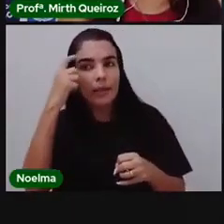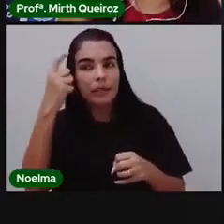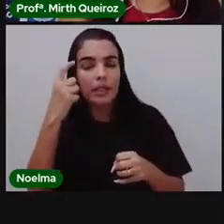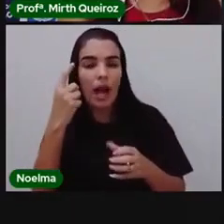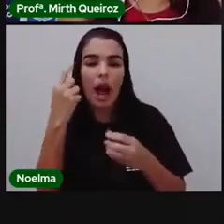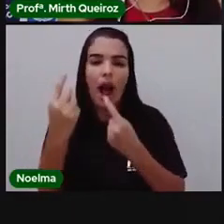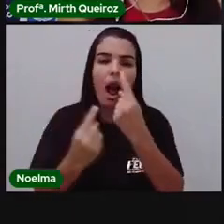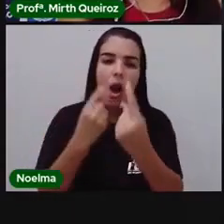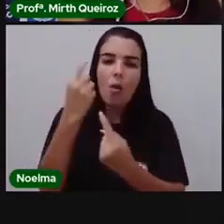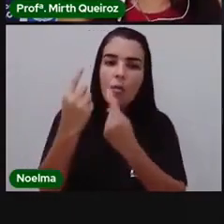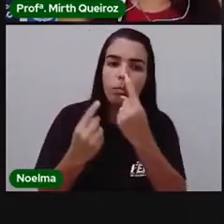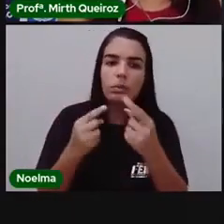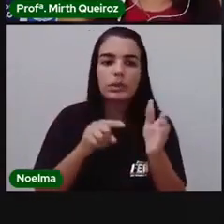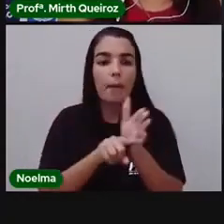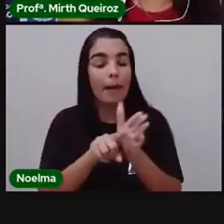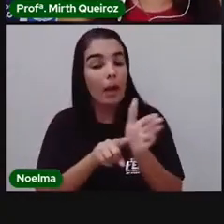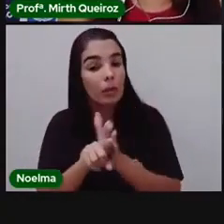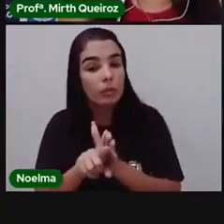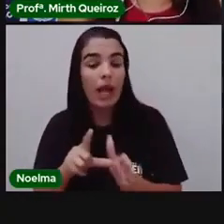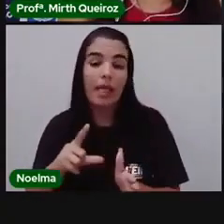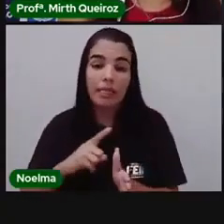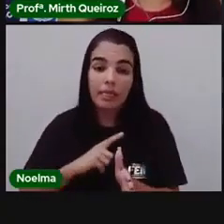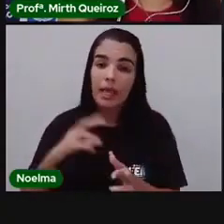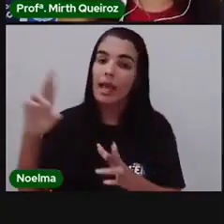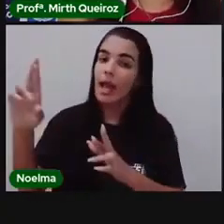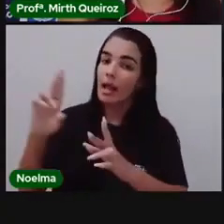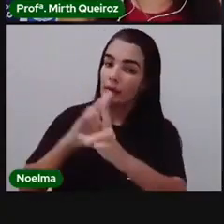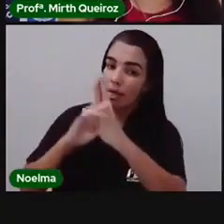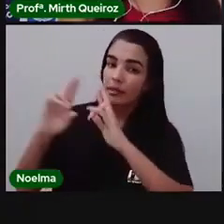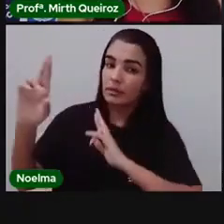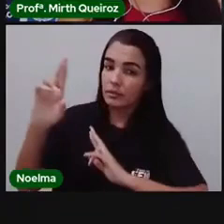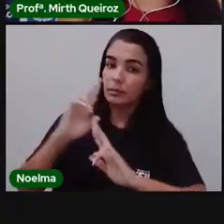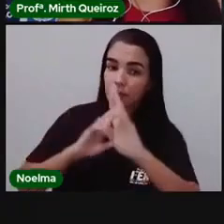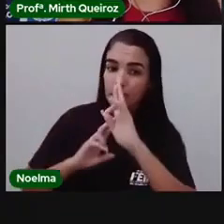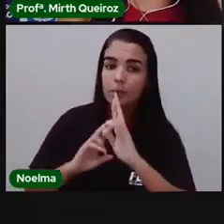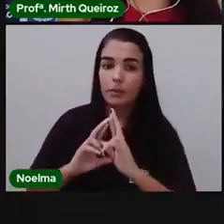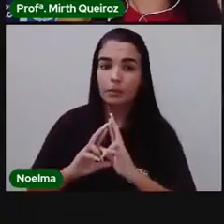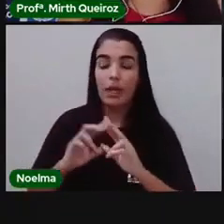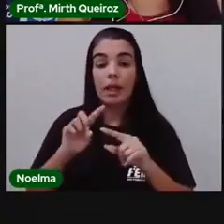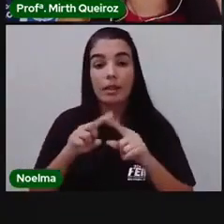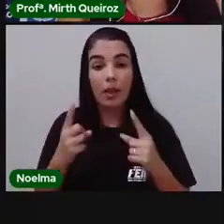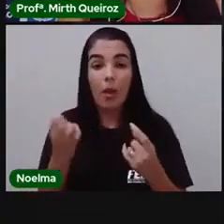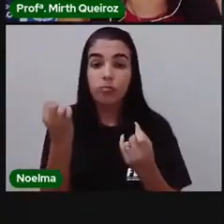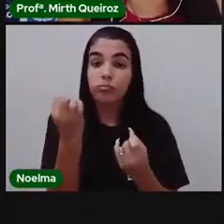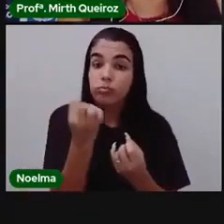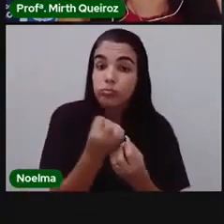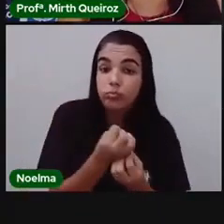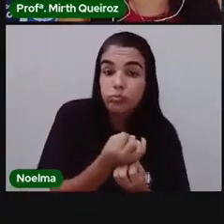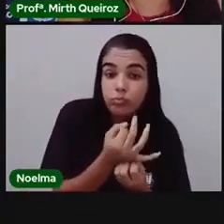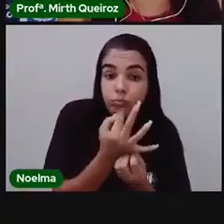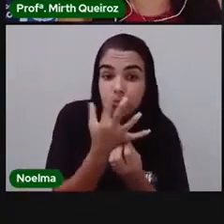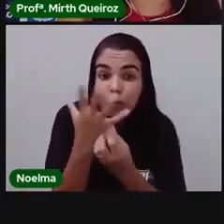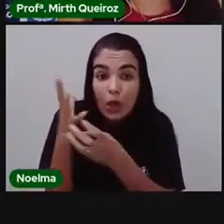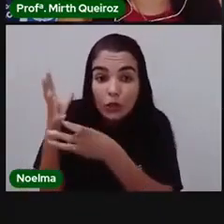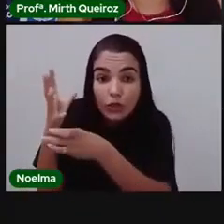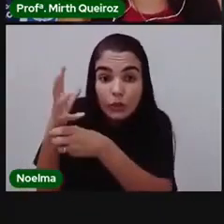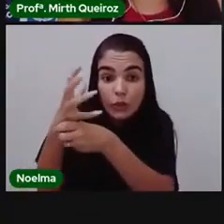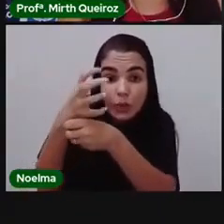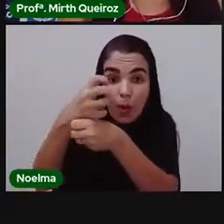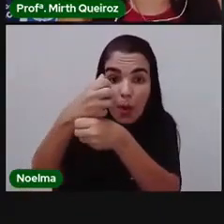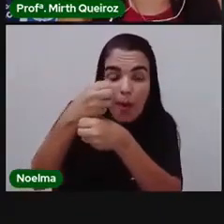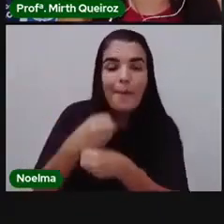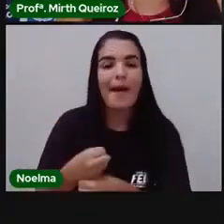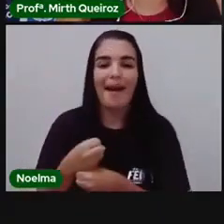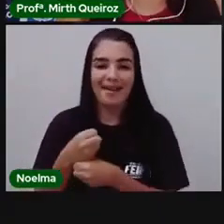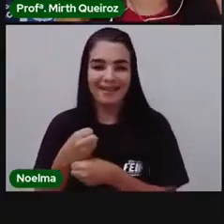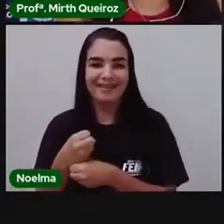obtendo alguns resultados. E esses resultados, eles são quantificáveis. O que que significa isso, PRO? Que